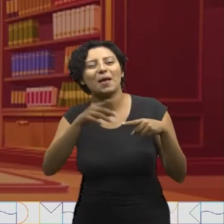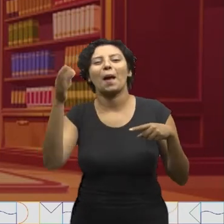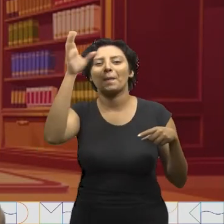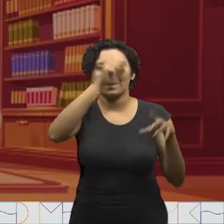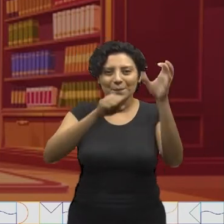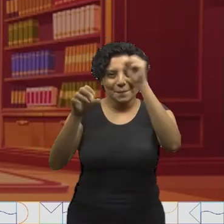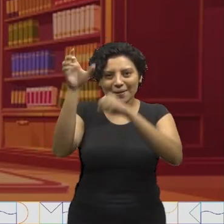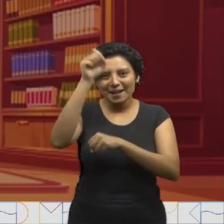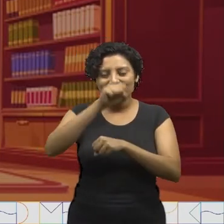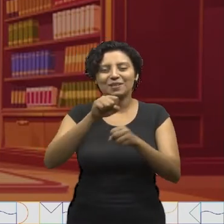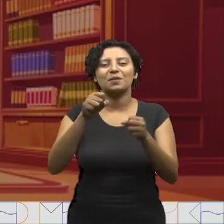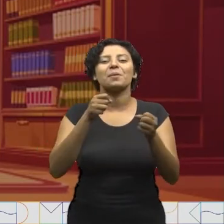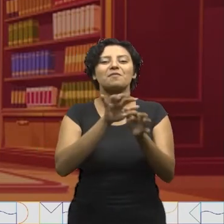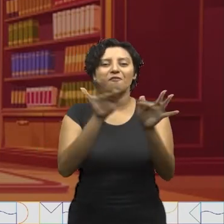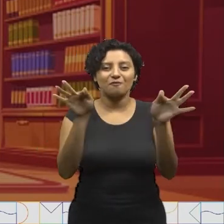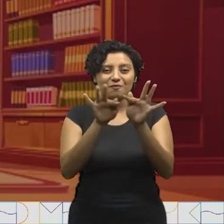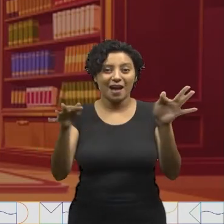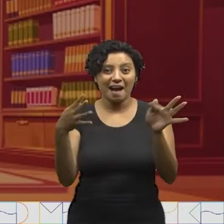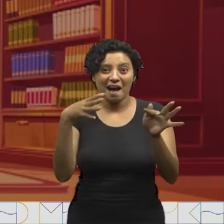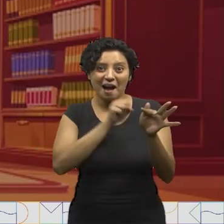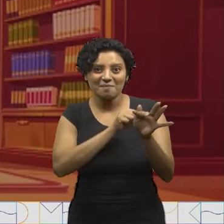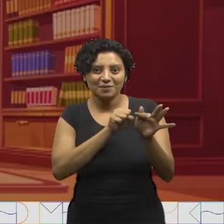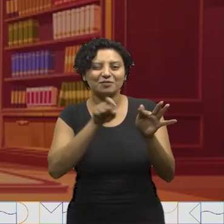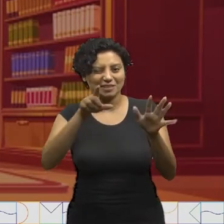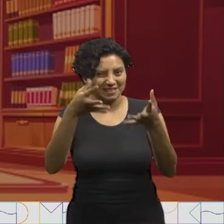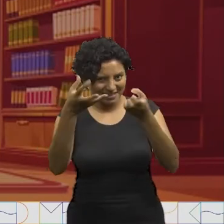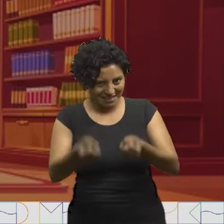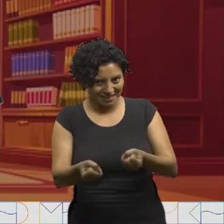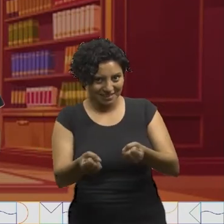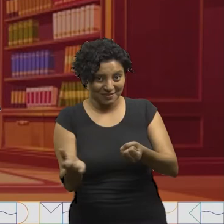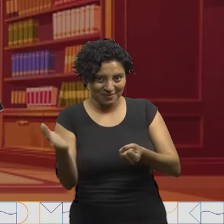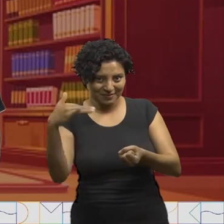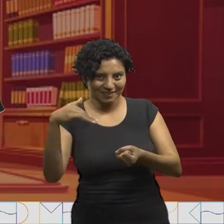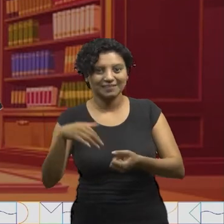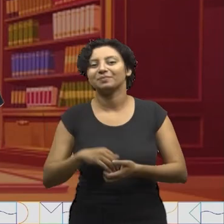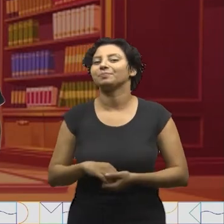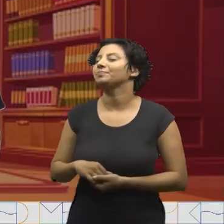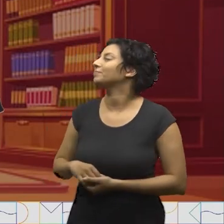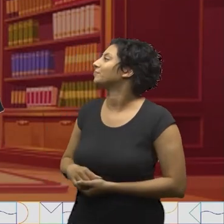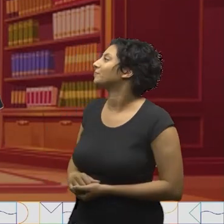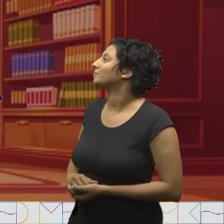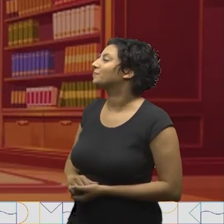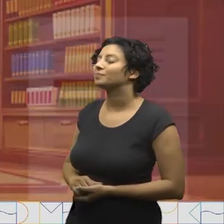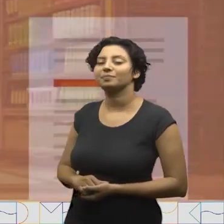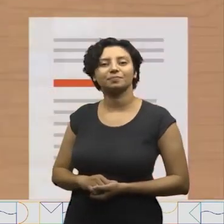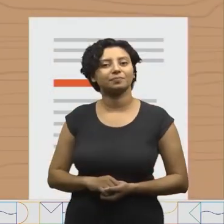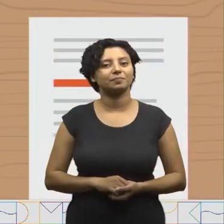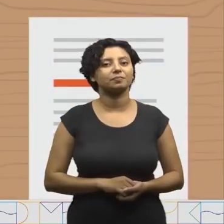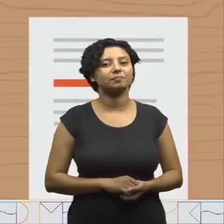você a aprender sobre trava-línguas. Você aceita esse desafio? Vamos lá?